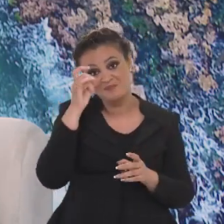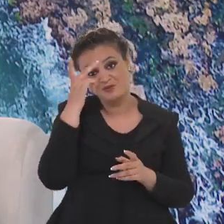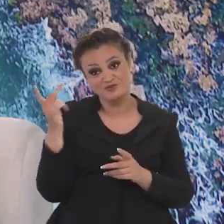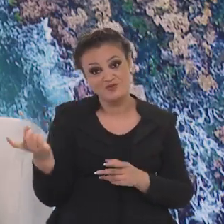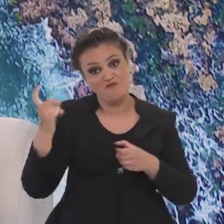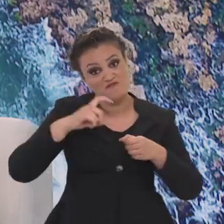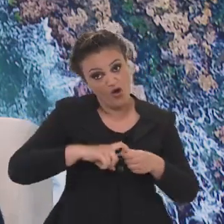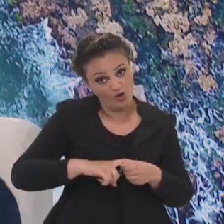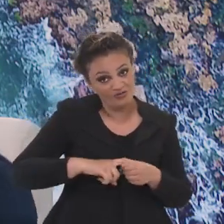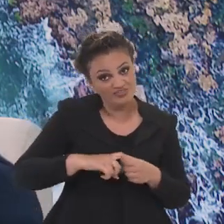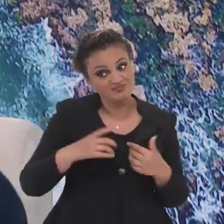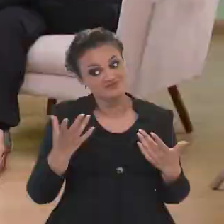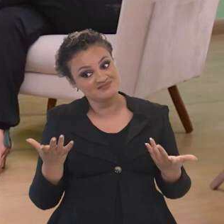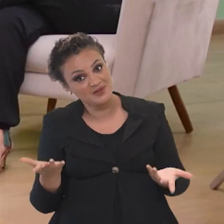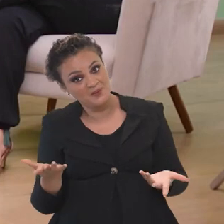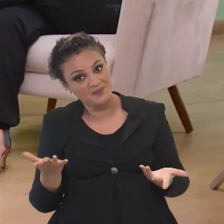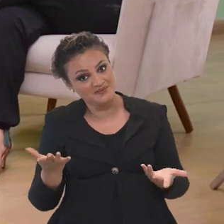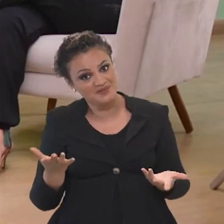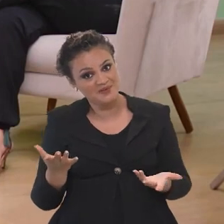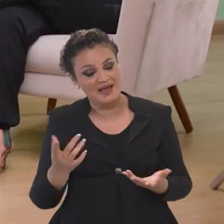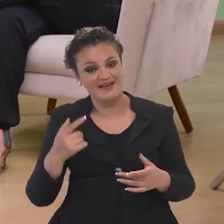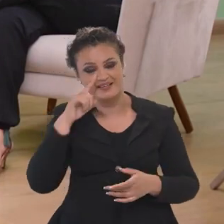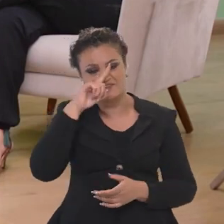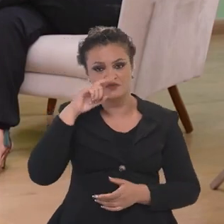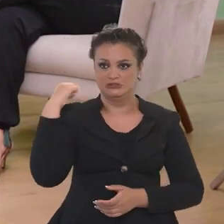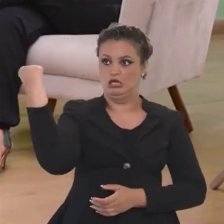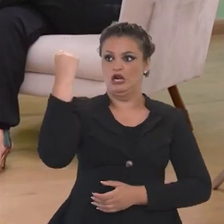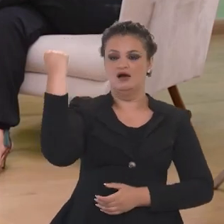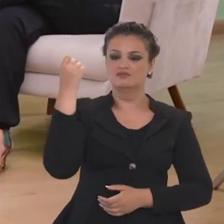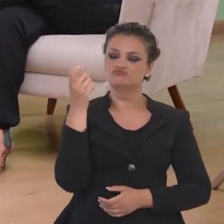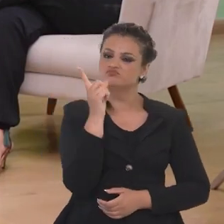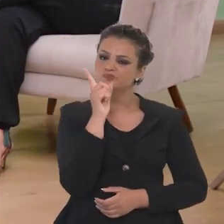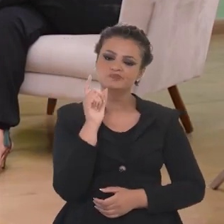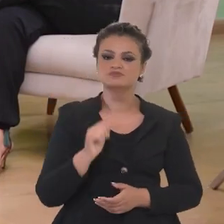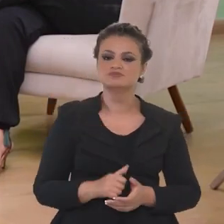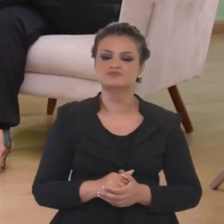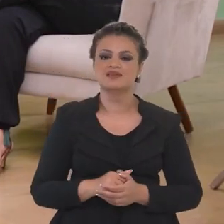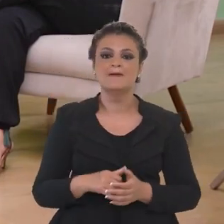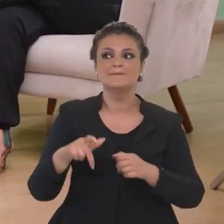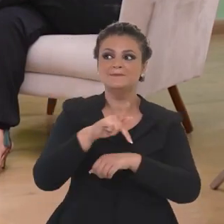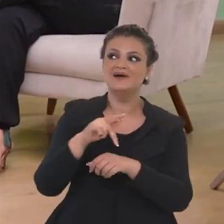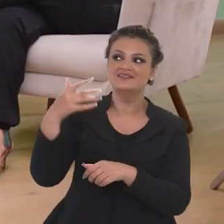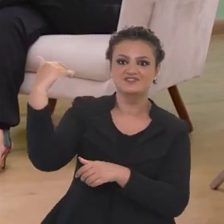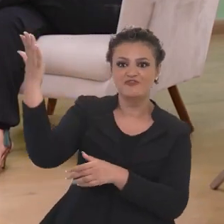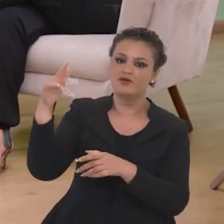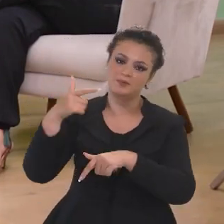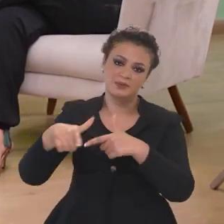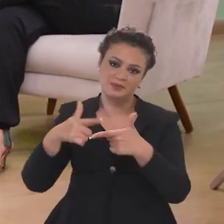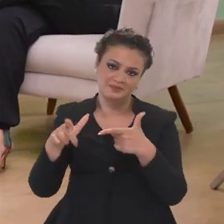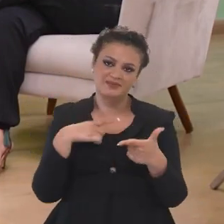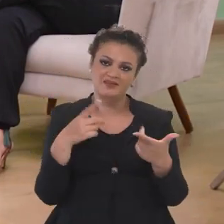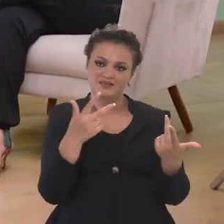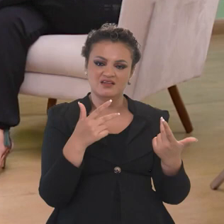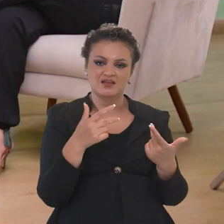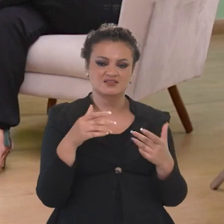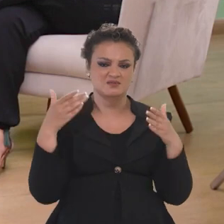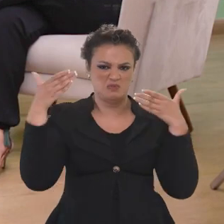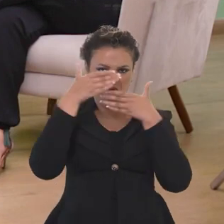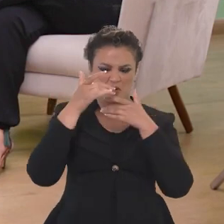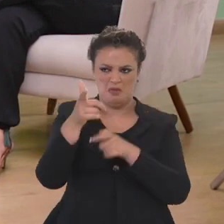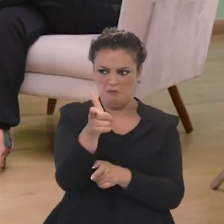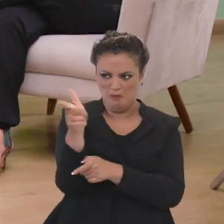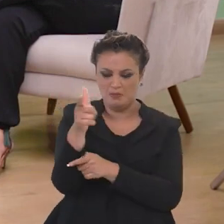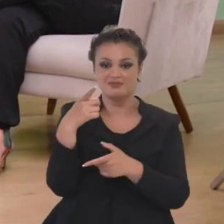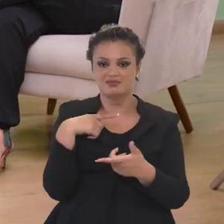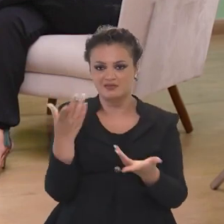né? Então, não é um problema, talvez, tão grande quanto a gente tenha esta sensação. E cada país tem um problema também, né? Todos nós. Terrorismo, por